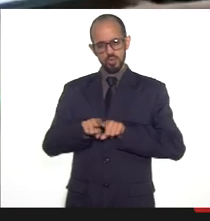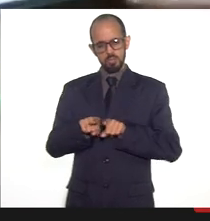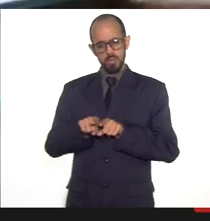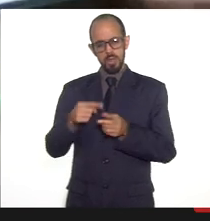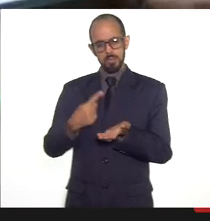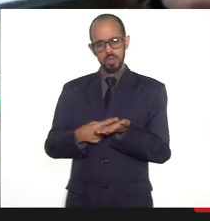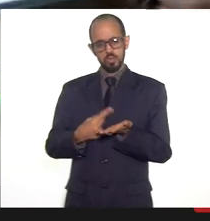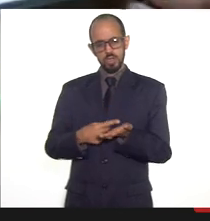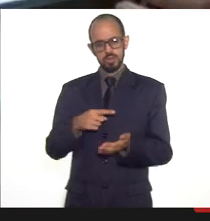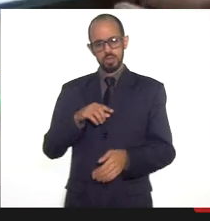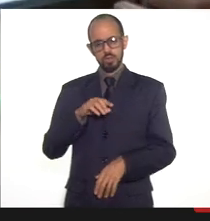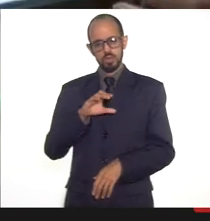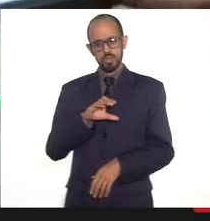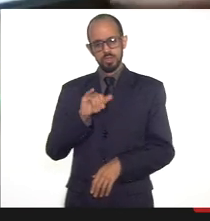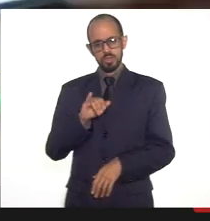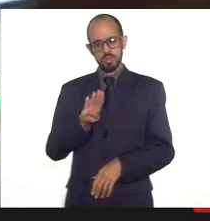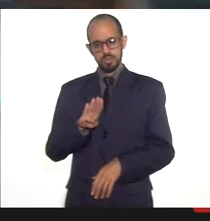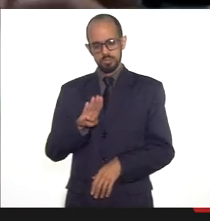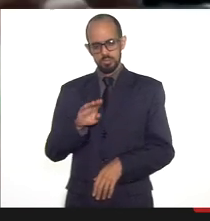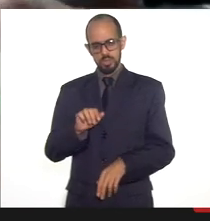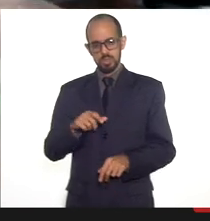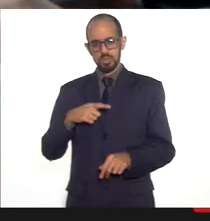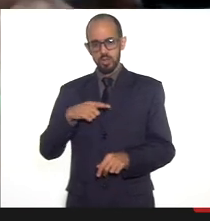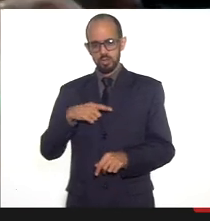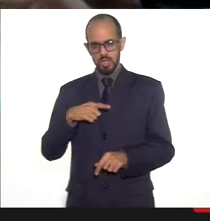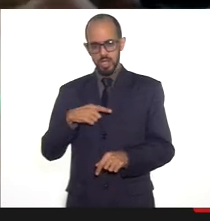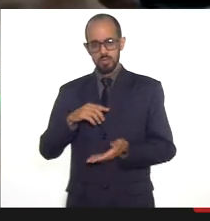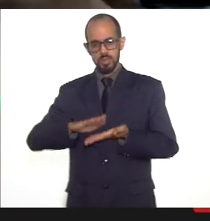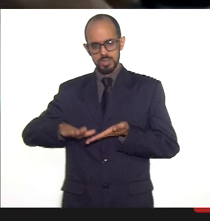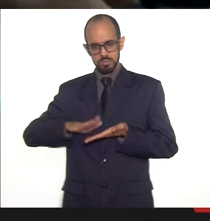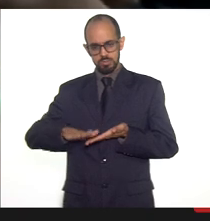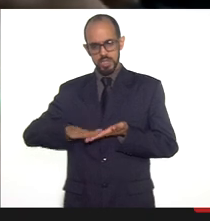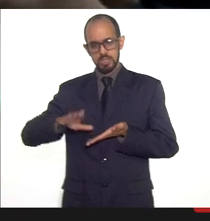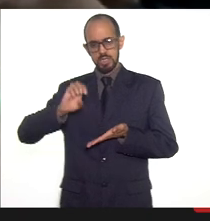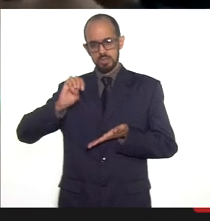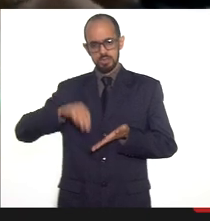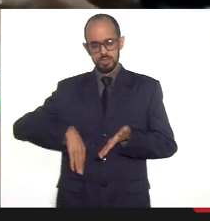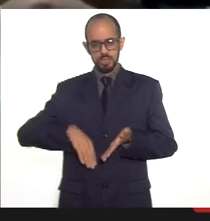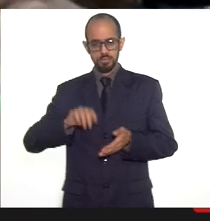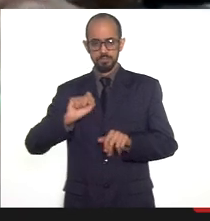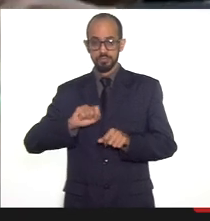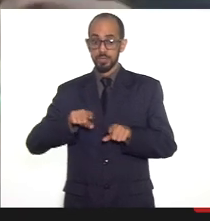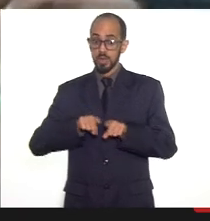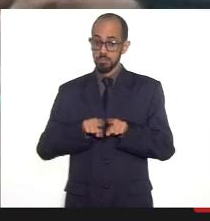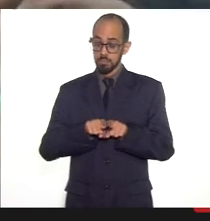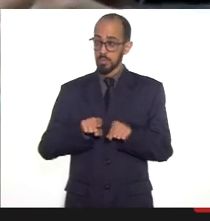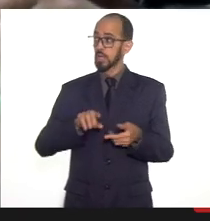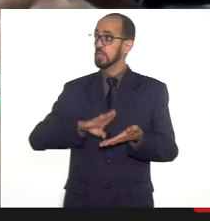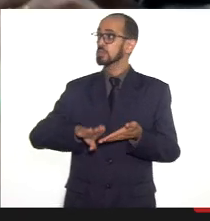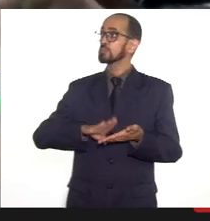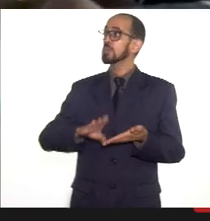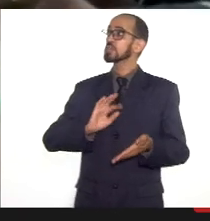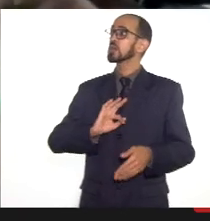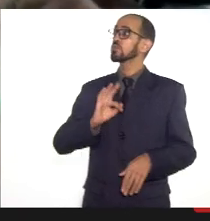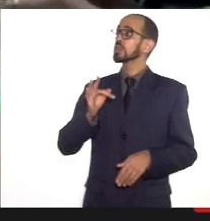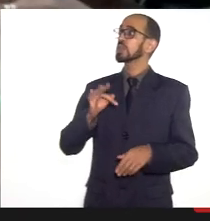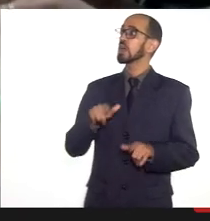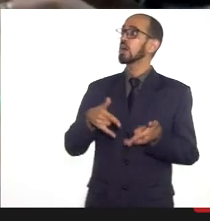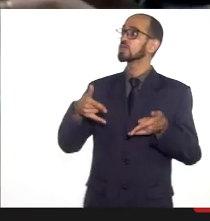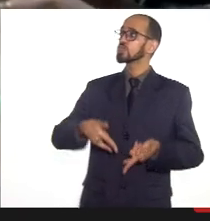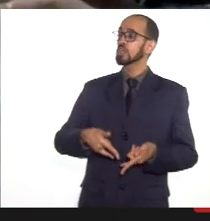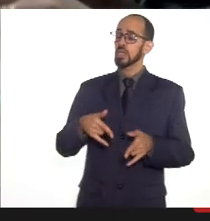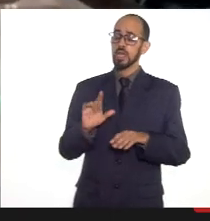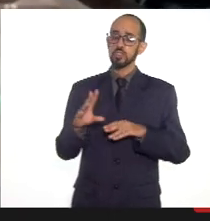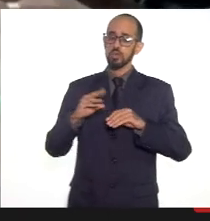esses valores de leito covid então de fato há uma despesa sim além da despesa federal de leito covid extra